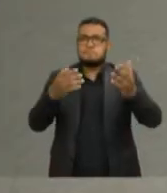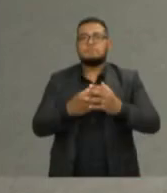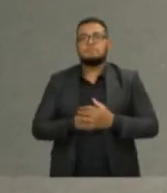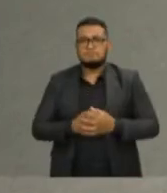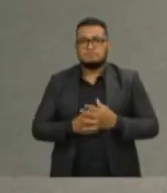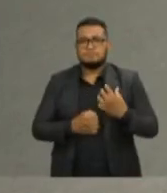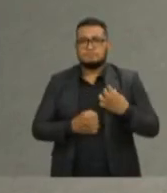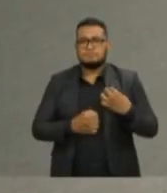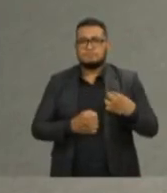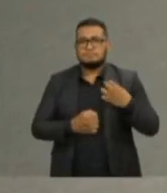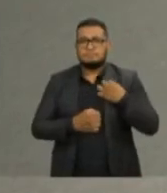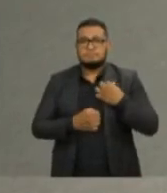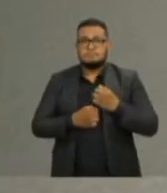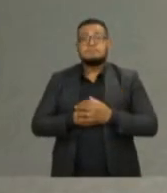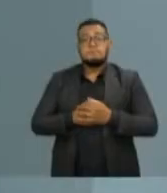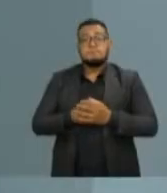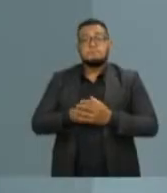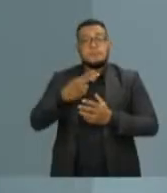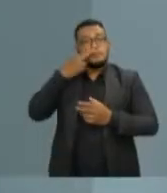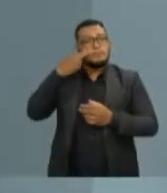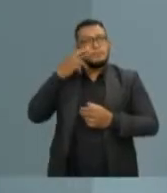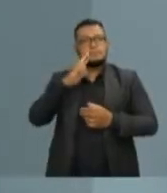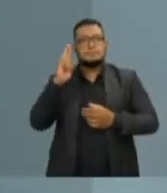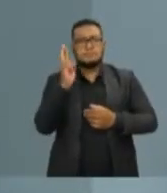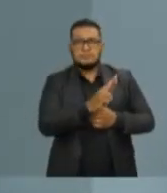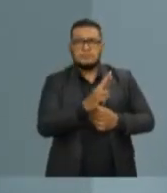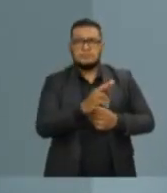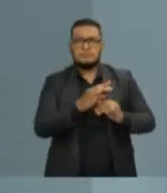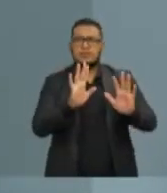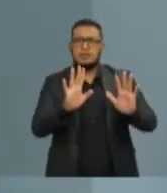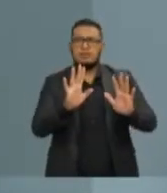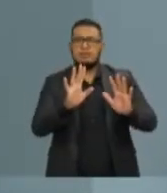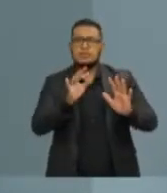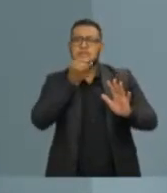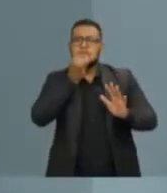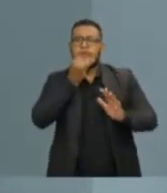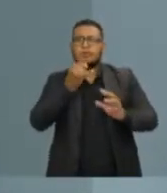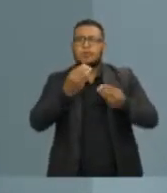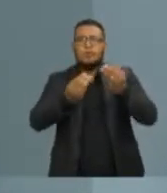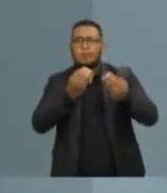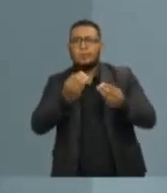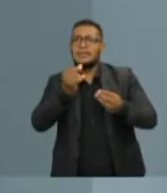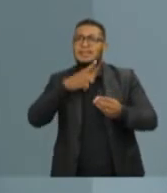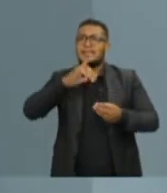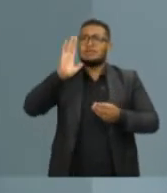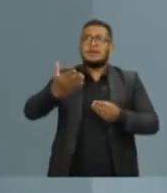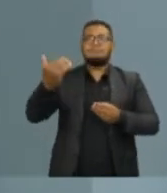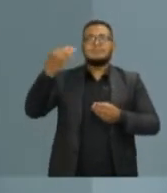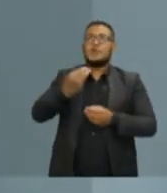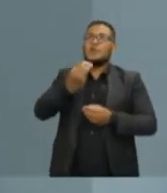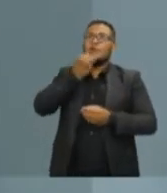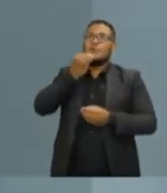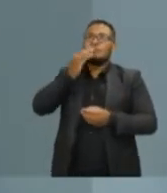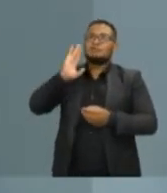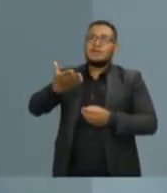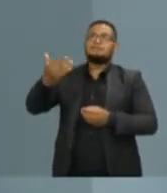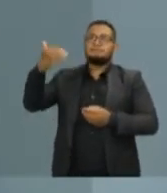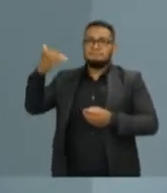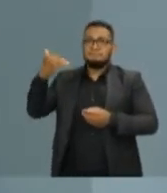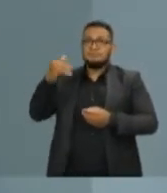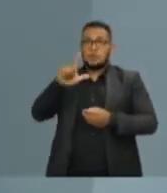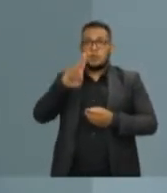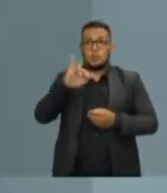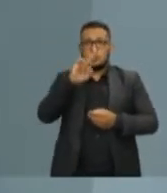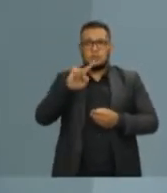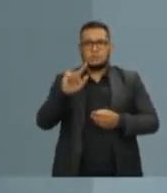Candidato Pasolini, sua réplica. Vitória não pode retroceder. O candidato já teve a sua oportunidade. Luiz Paulo teve a dele,